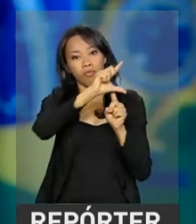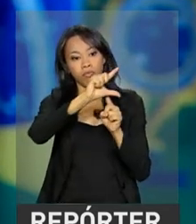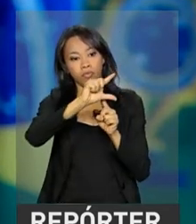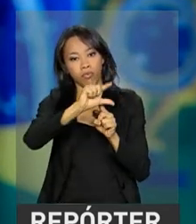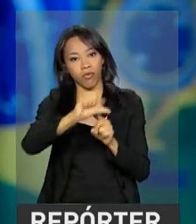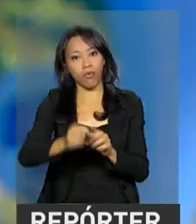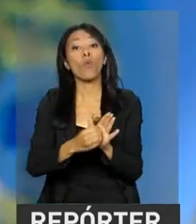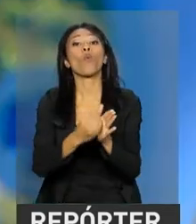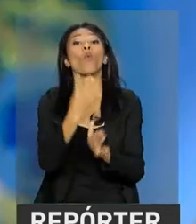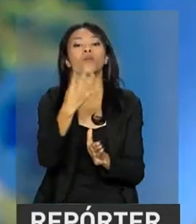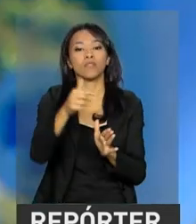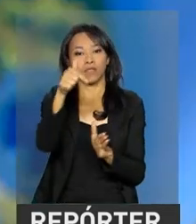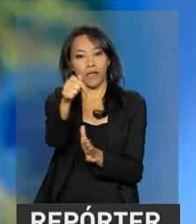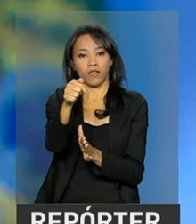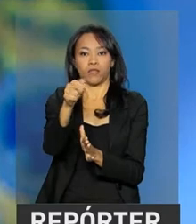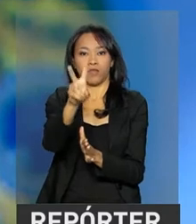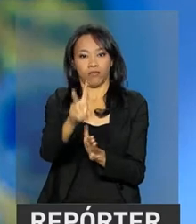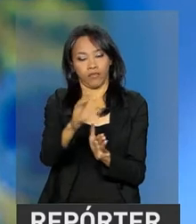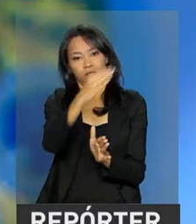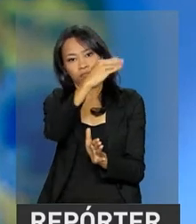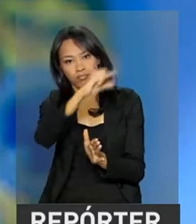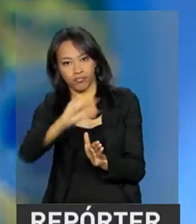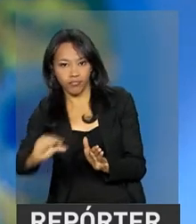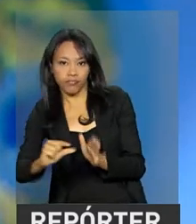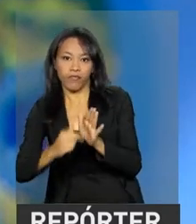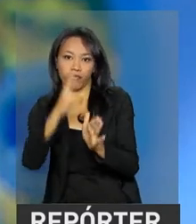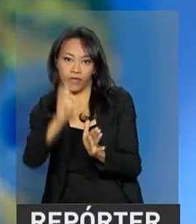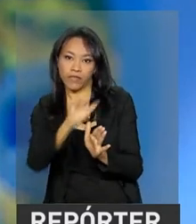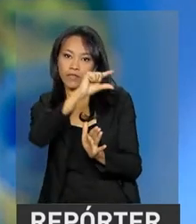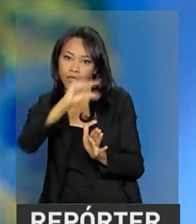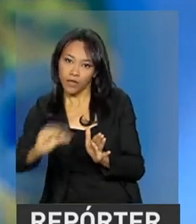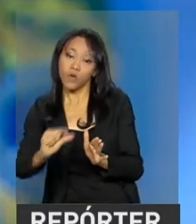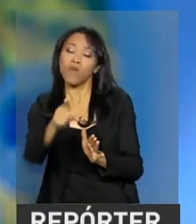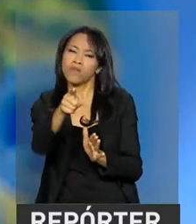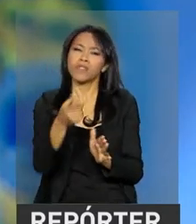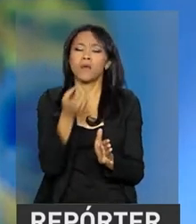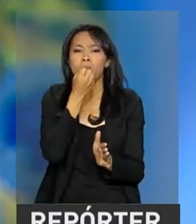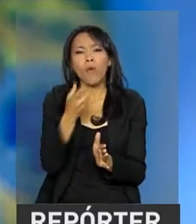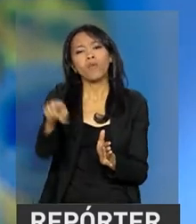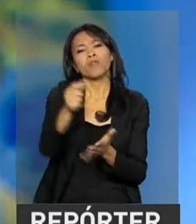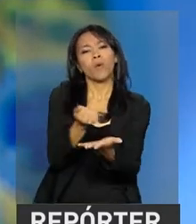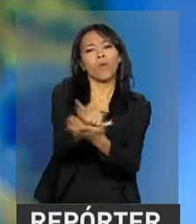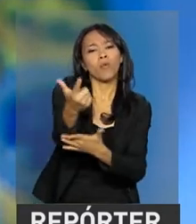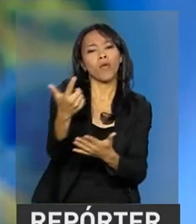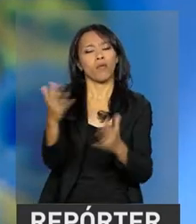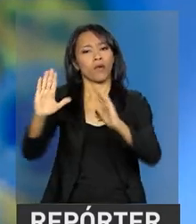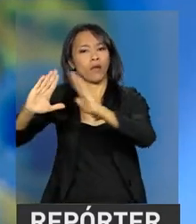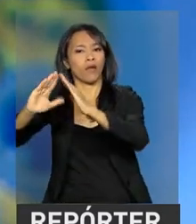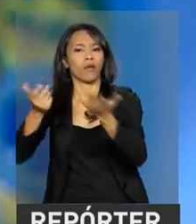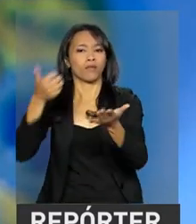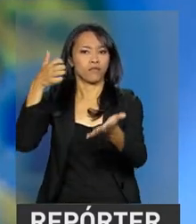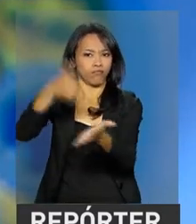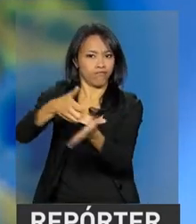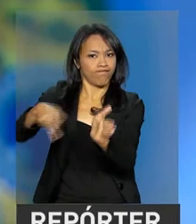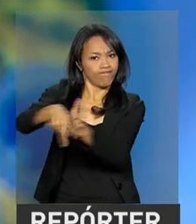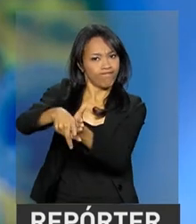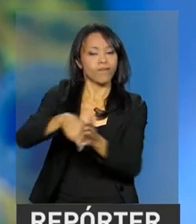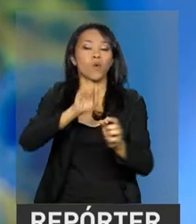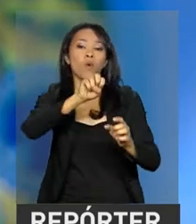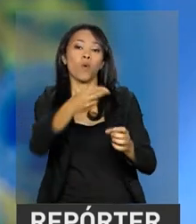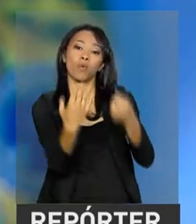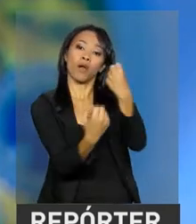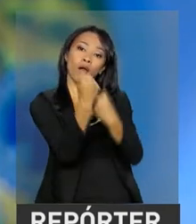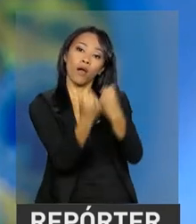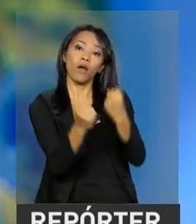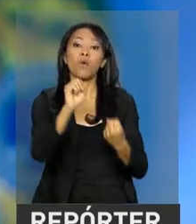seguida. Isso é importante para você que quer comprar a casa própria, adquirir um carro ou eletrodomésticos,